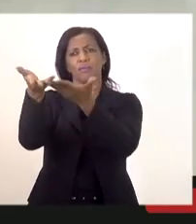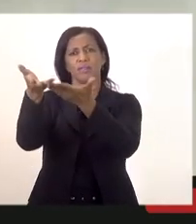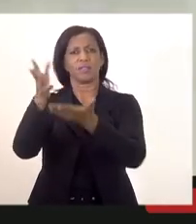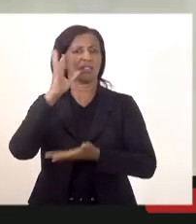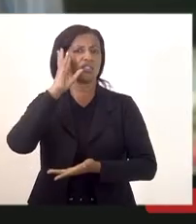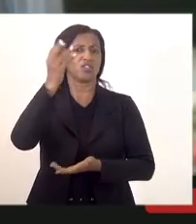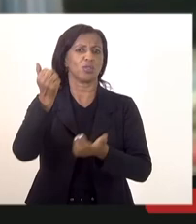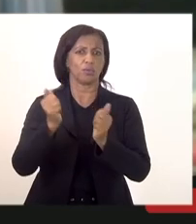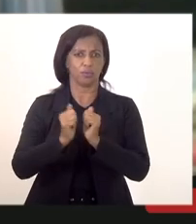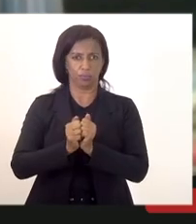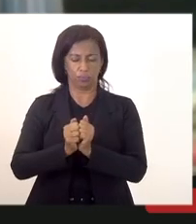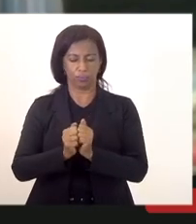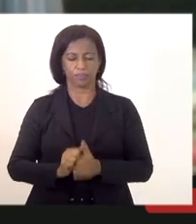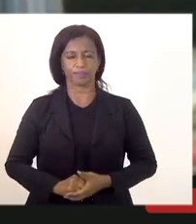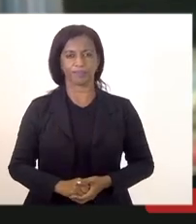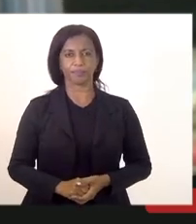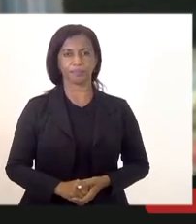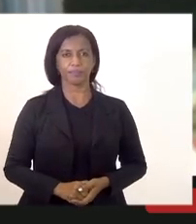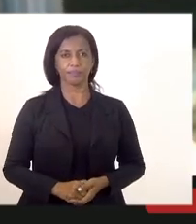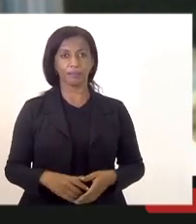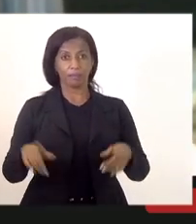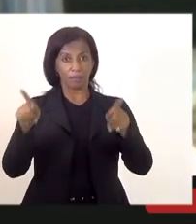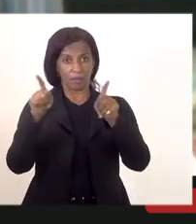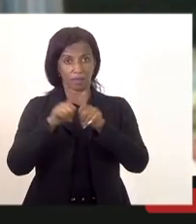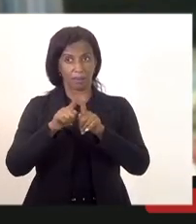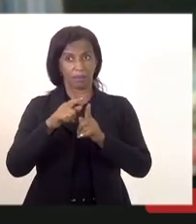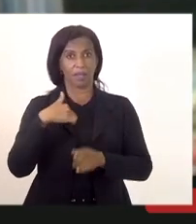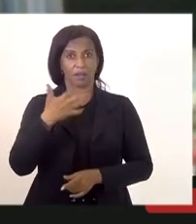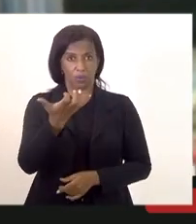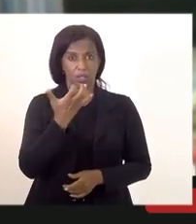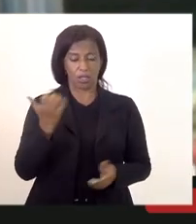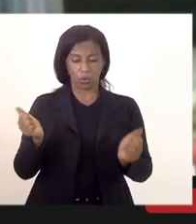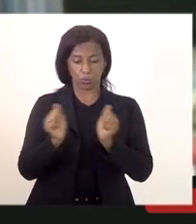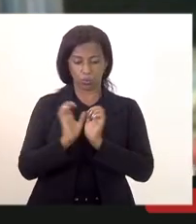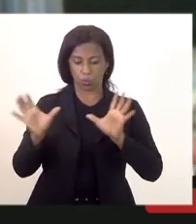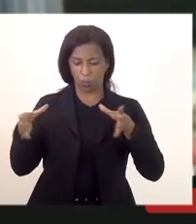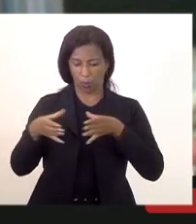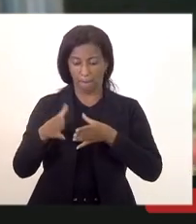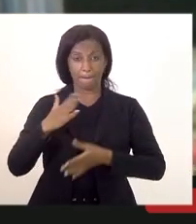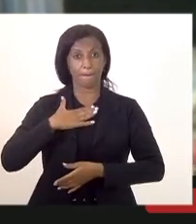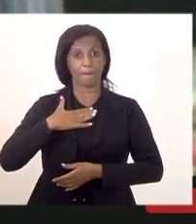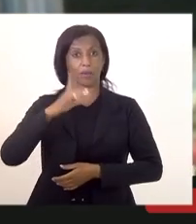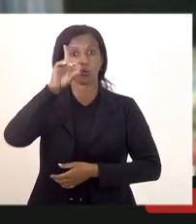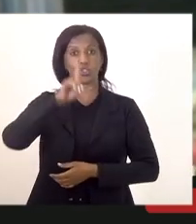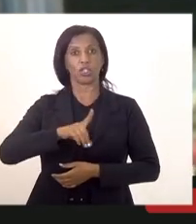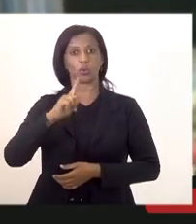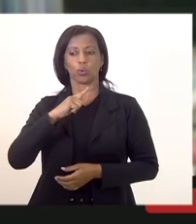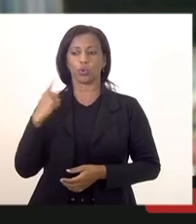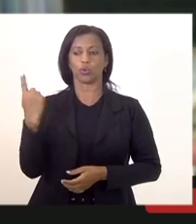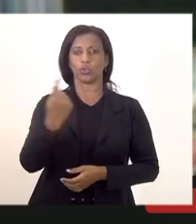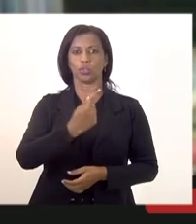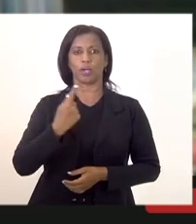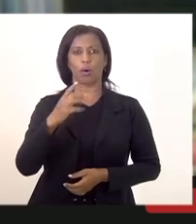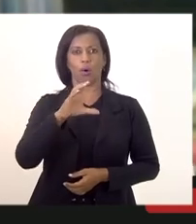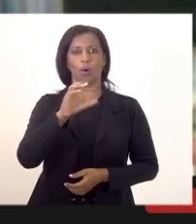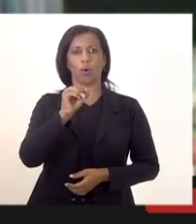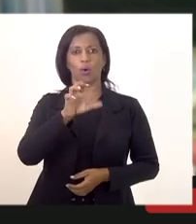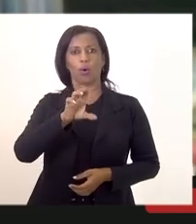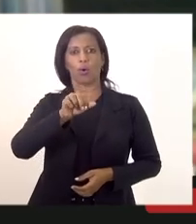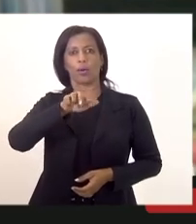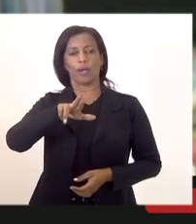inclusive eu gostaria de colocar à disposição da comissão de servidores públicos o meu diretor-geral de pessoal coronel Marcos Moraes